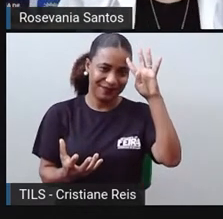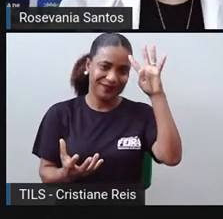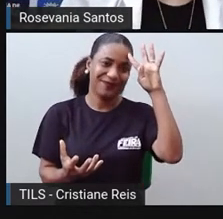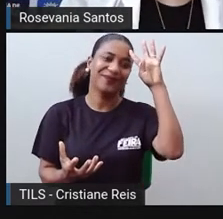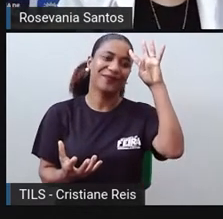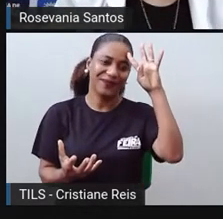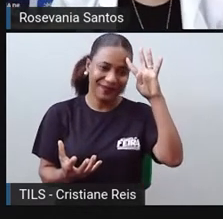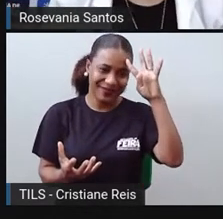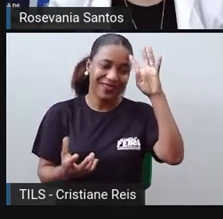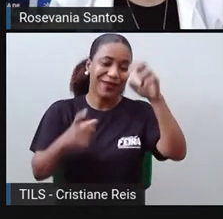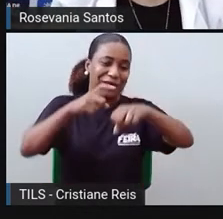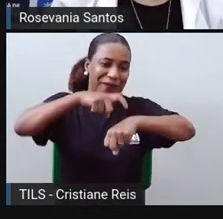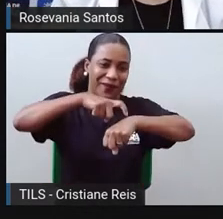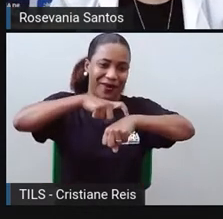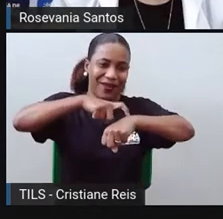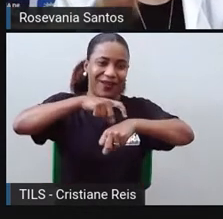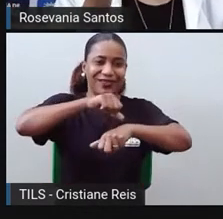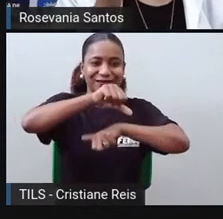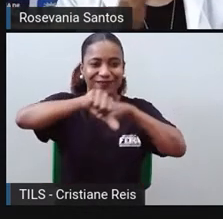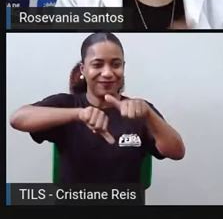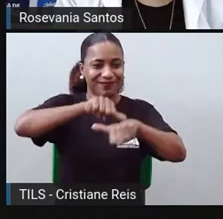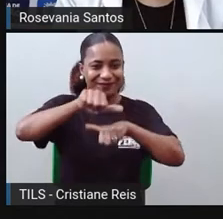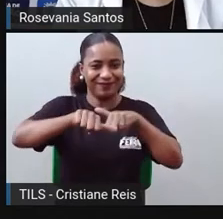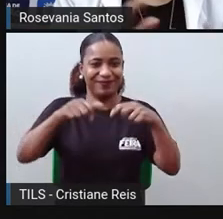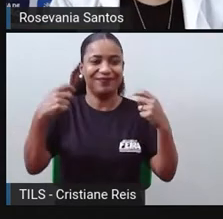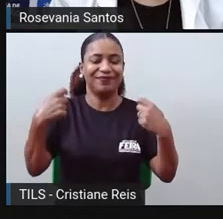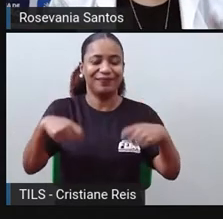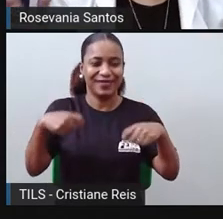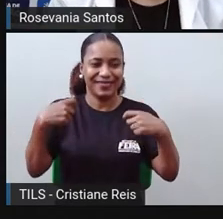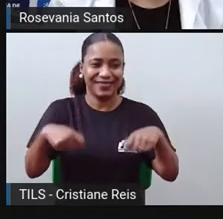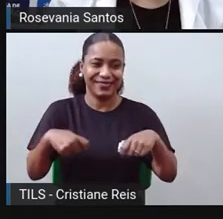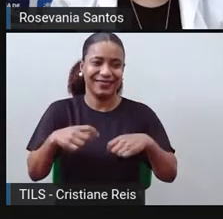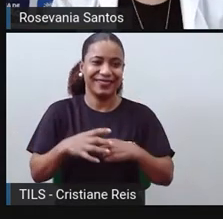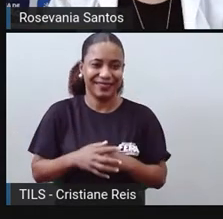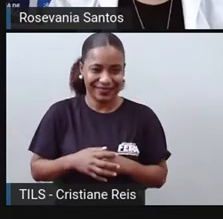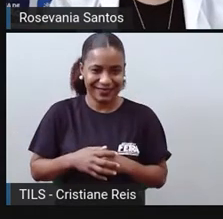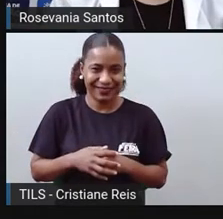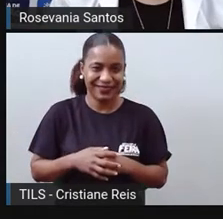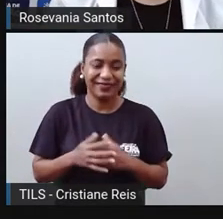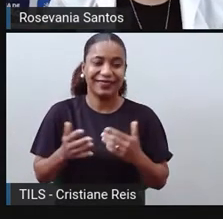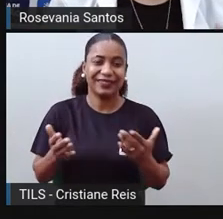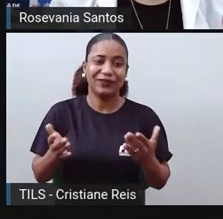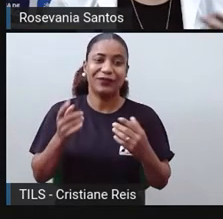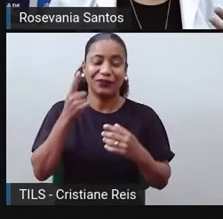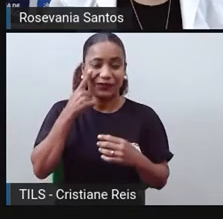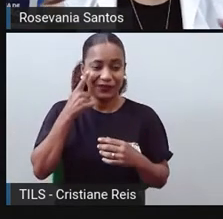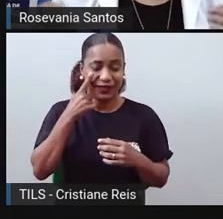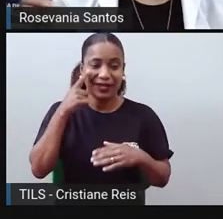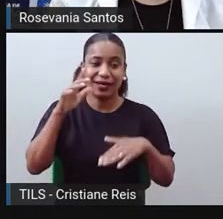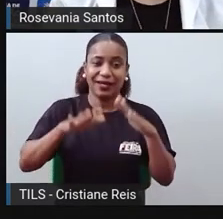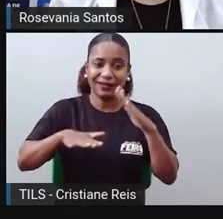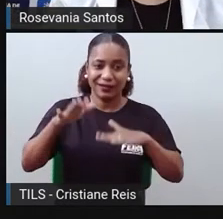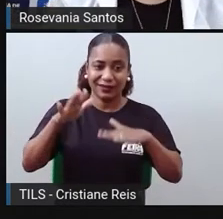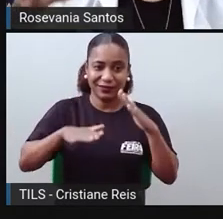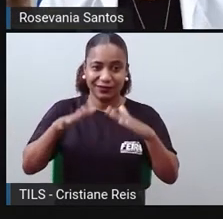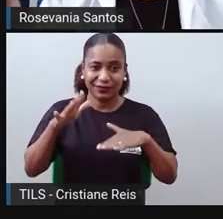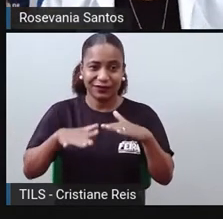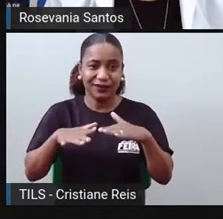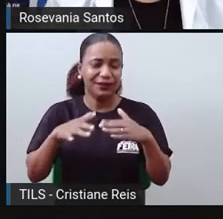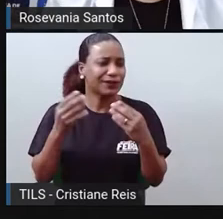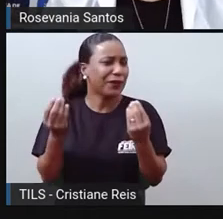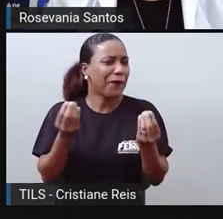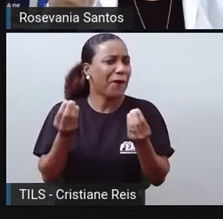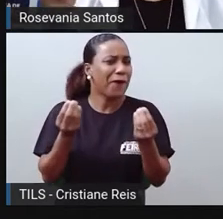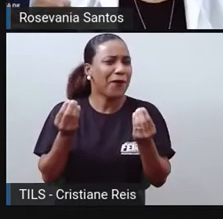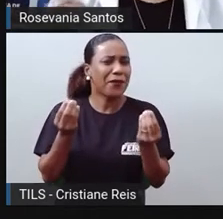automaticamente para quinta. Então, porque ela é a linha de mudança de data. Então, aí, às vezes, a gente quando dá aula nisso, é como assim,